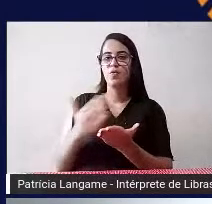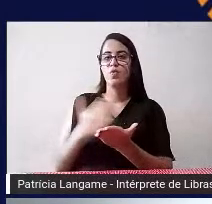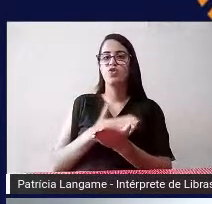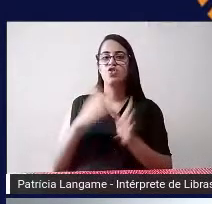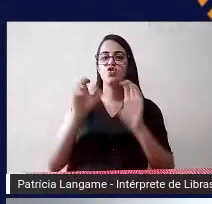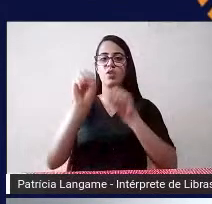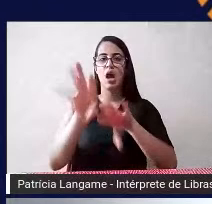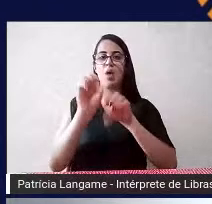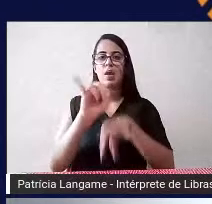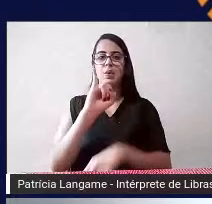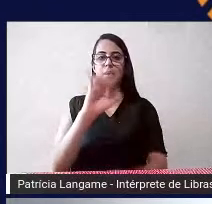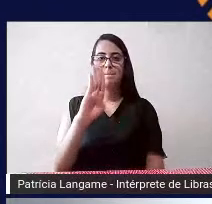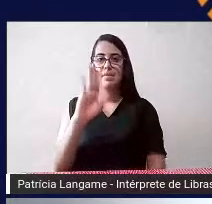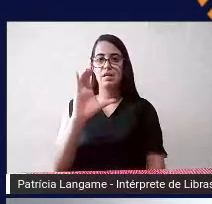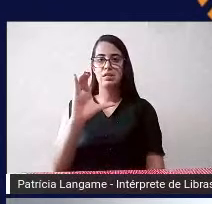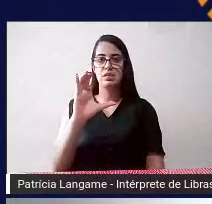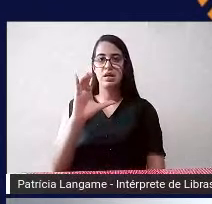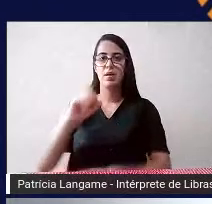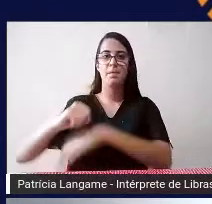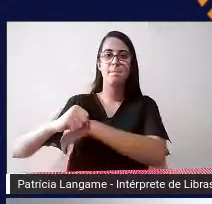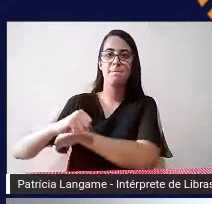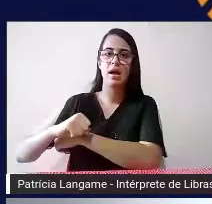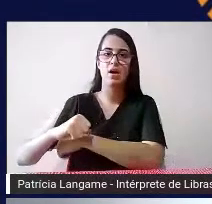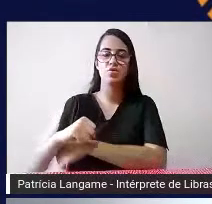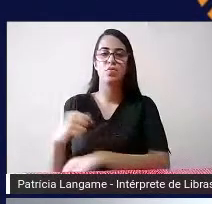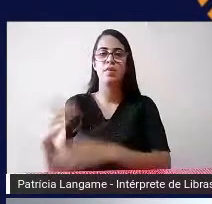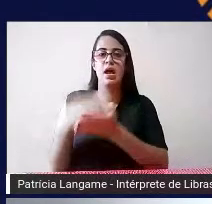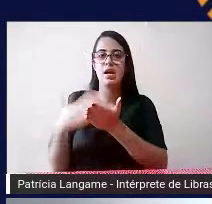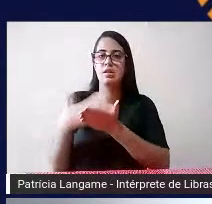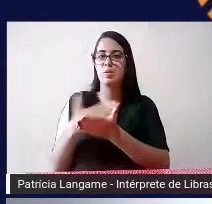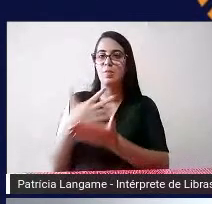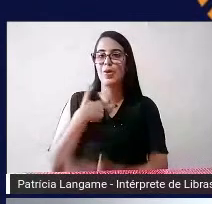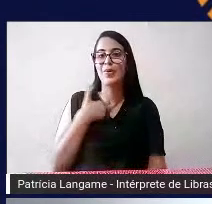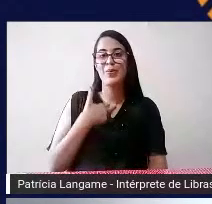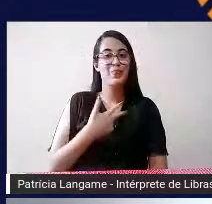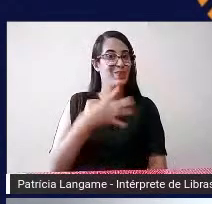no IBC com ele embaixo do braço porque eu não conheço todos os códigos